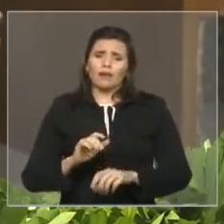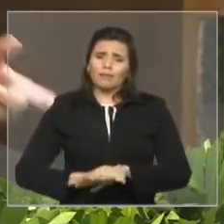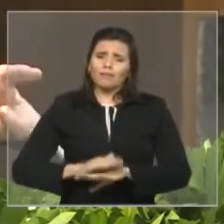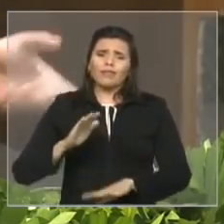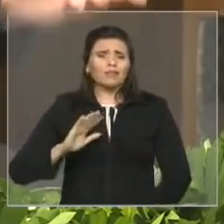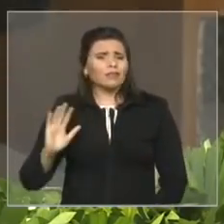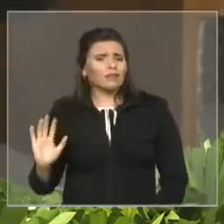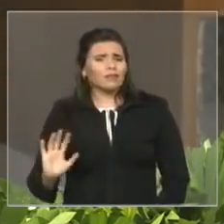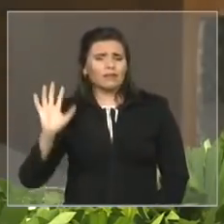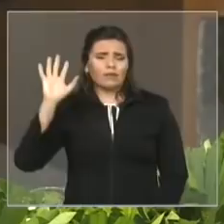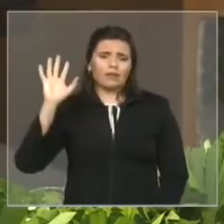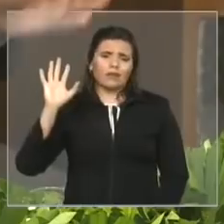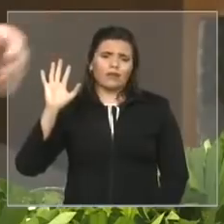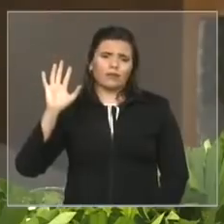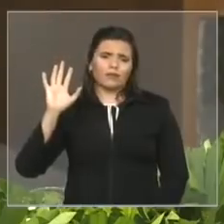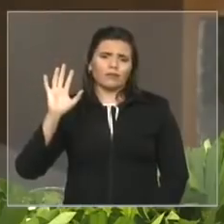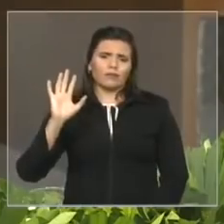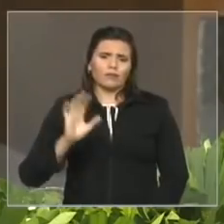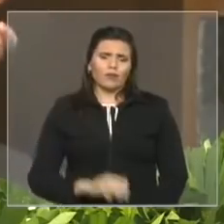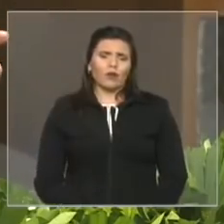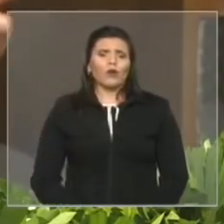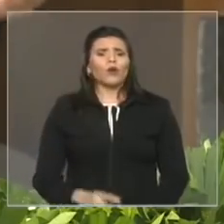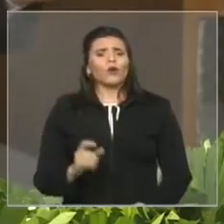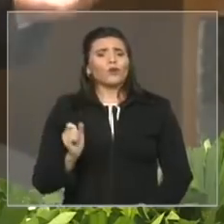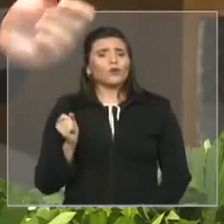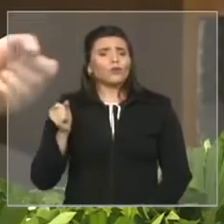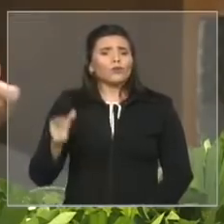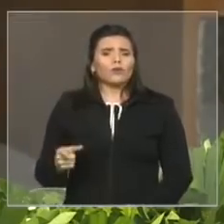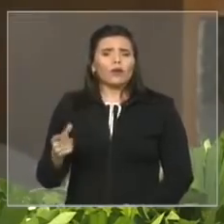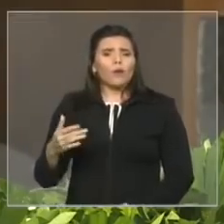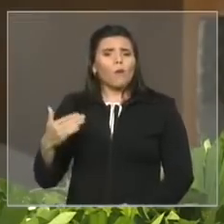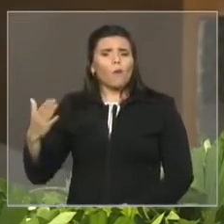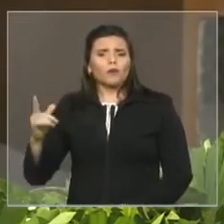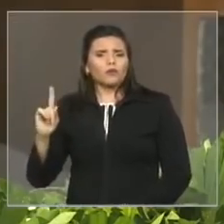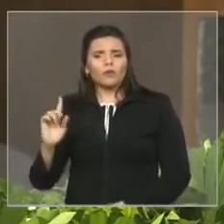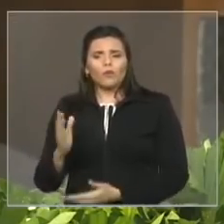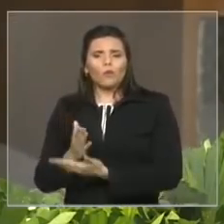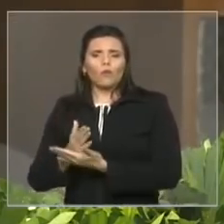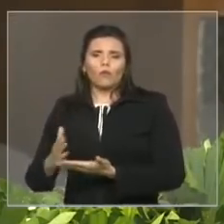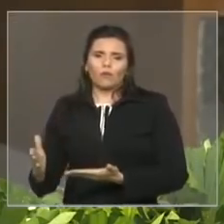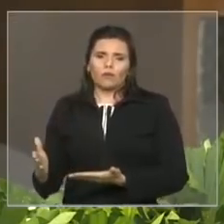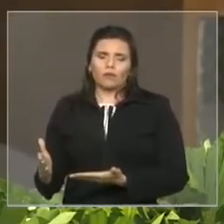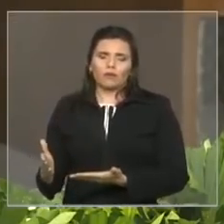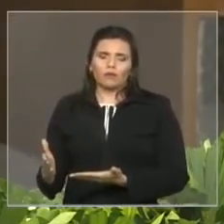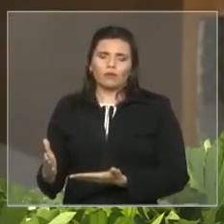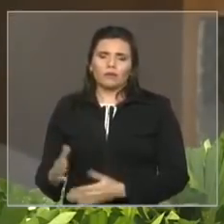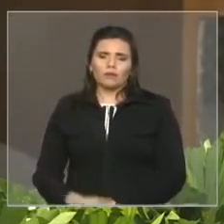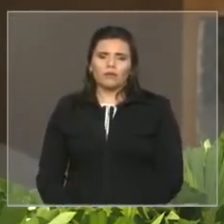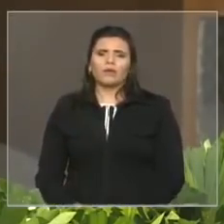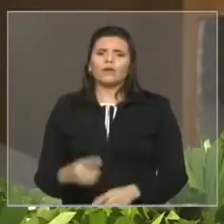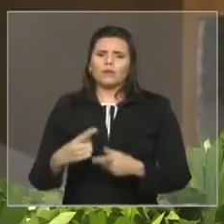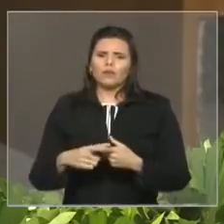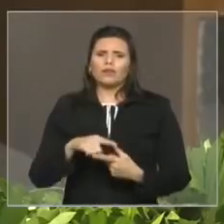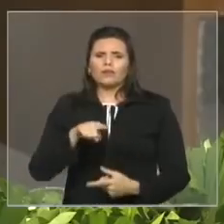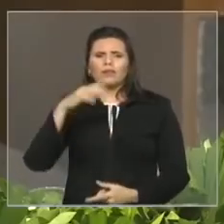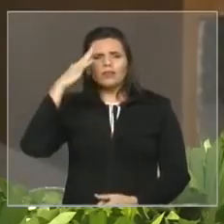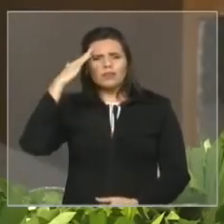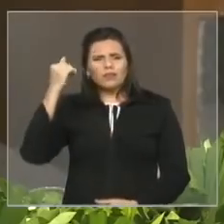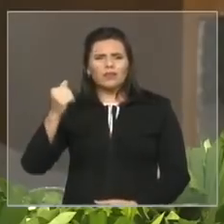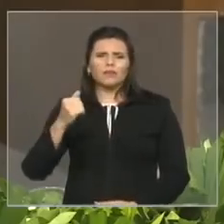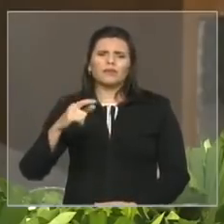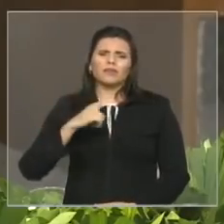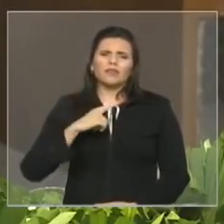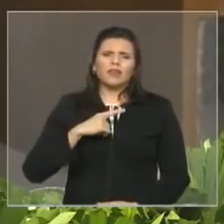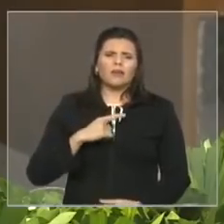uma obra não iniciada uma obra não executada nós sabemos o emaranhado jurídico que